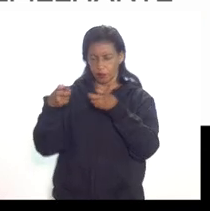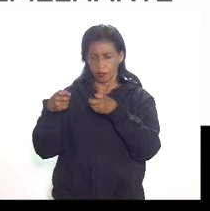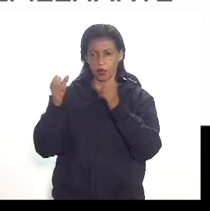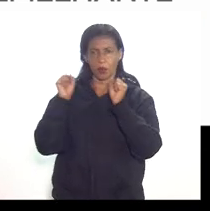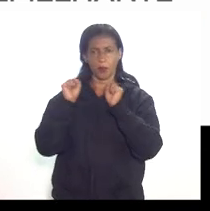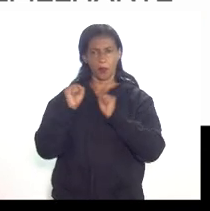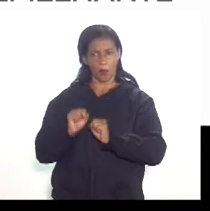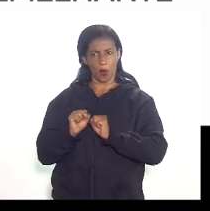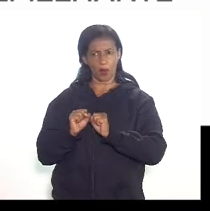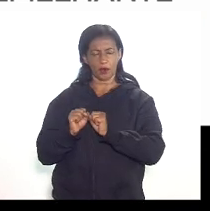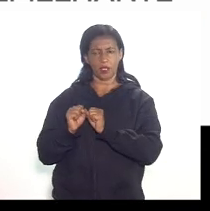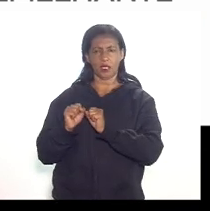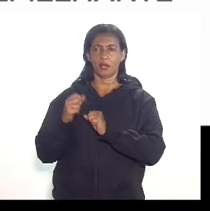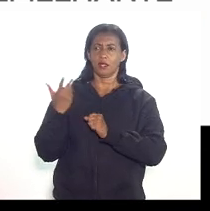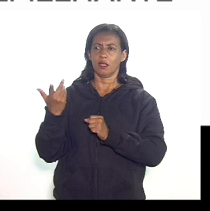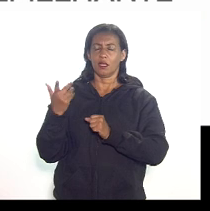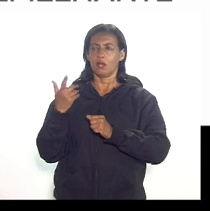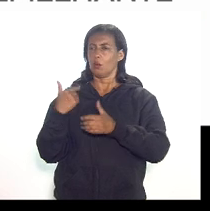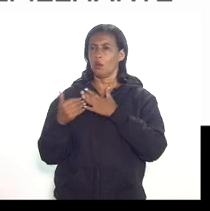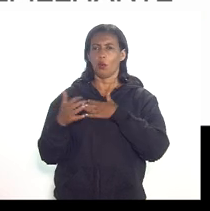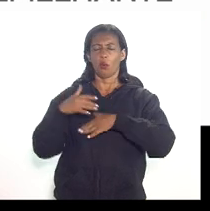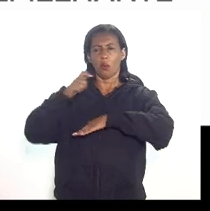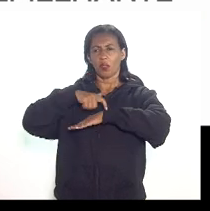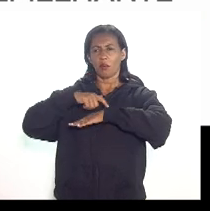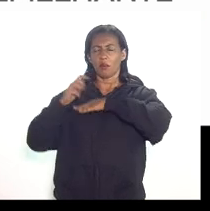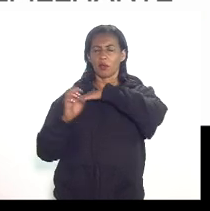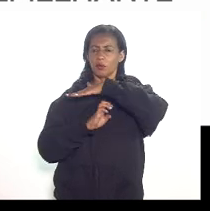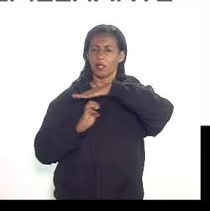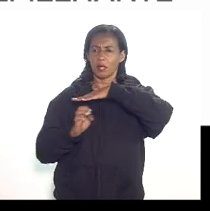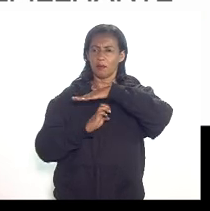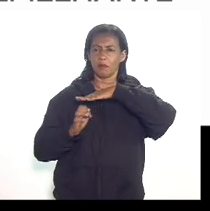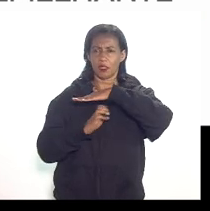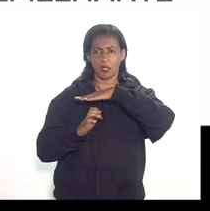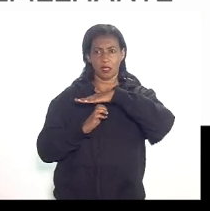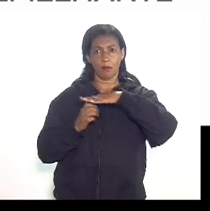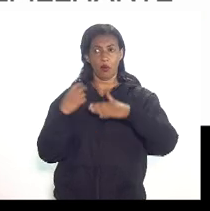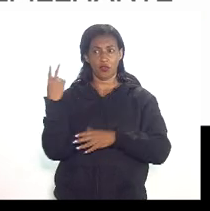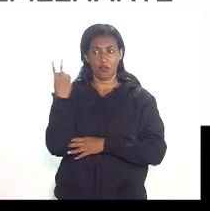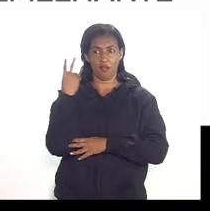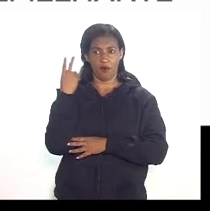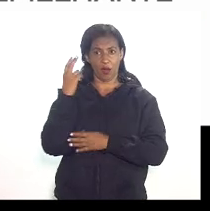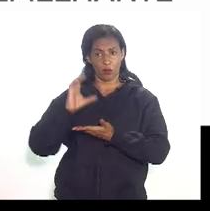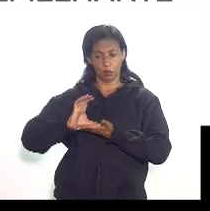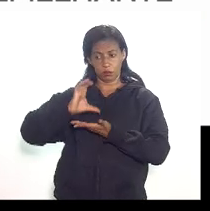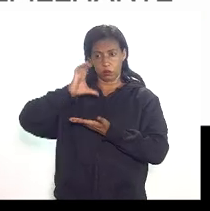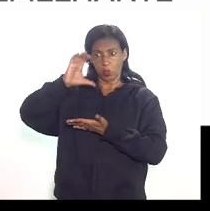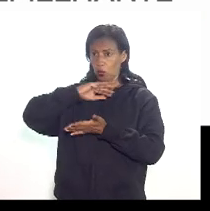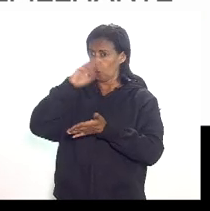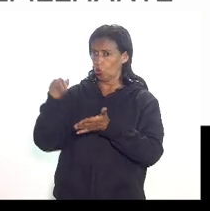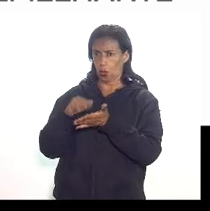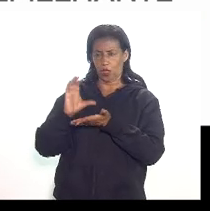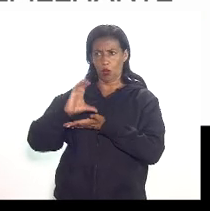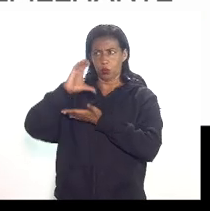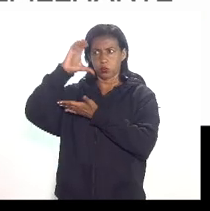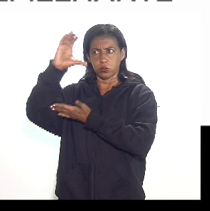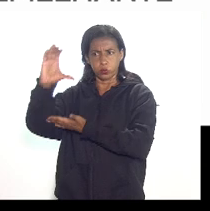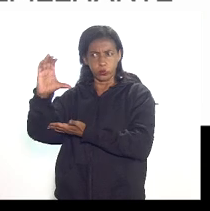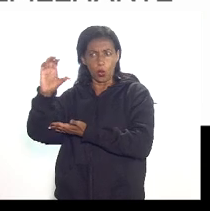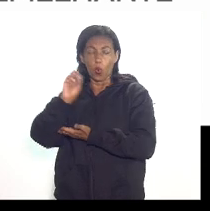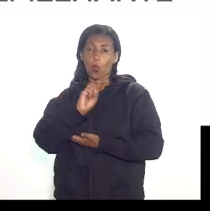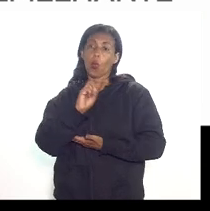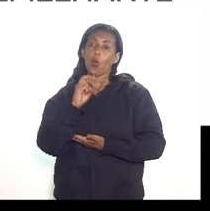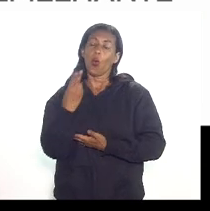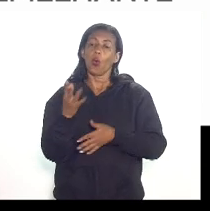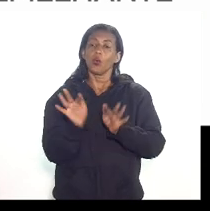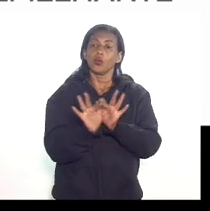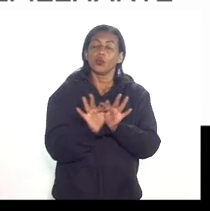qualquer momento a concessionária deve deduzir o valor cheio do ativo imobilizado ou apenas o custo